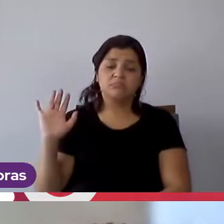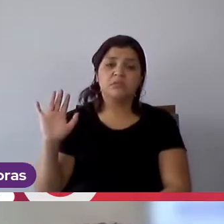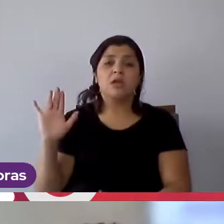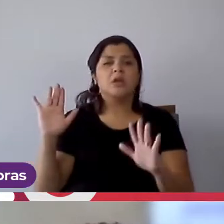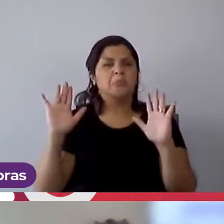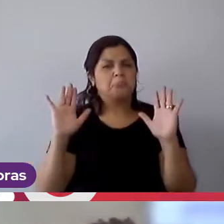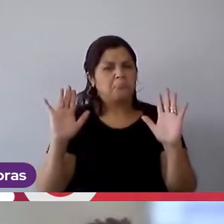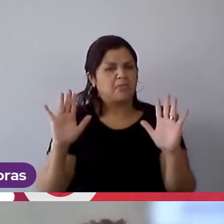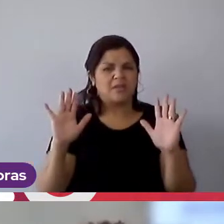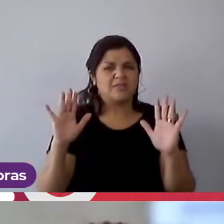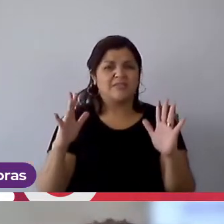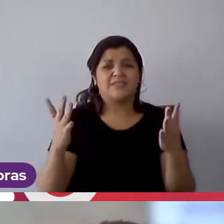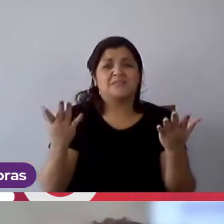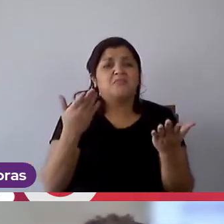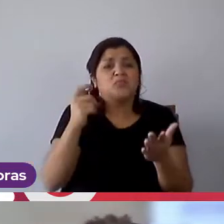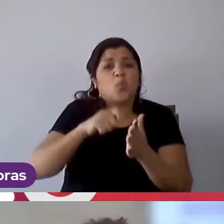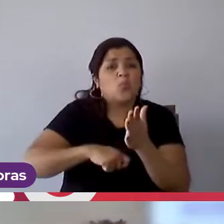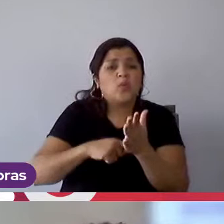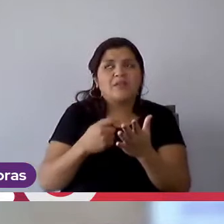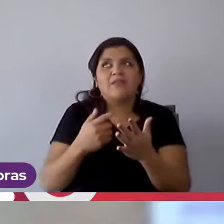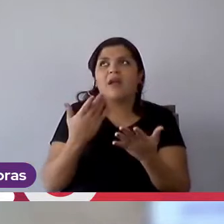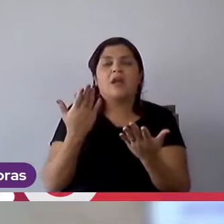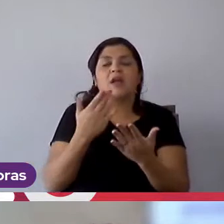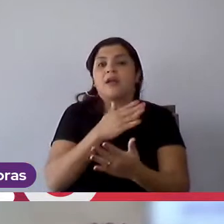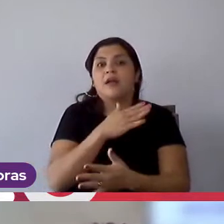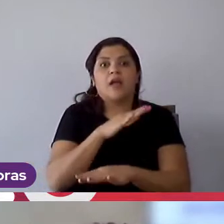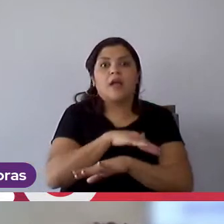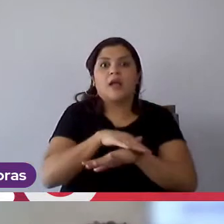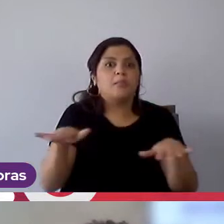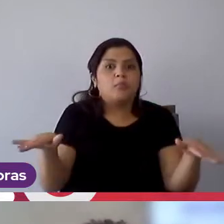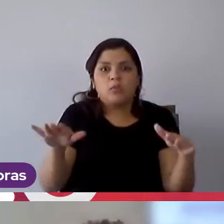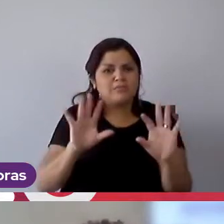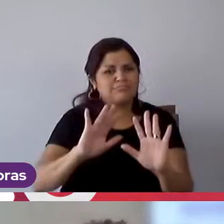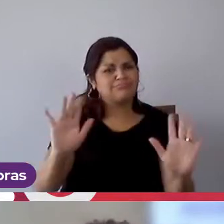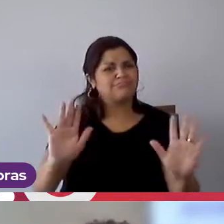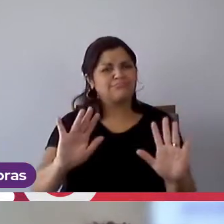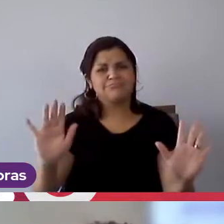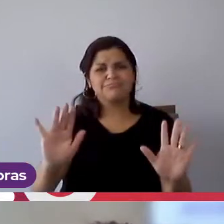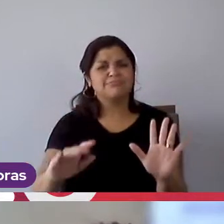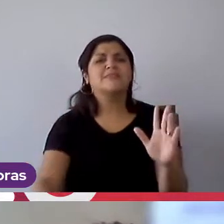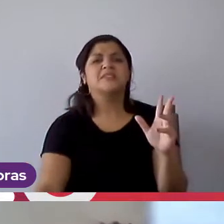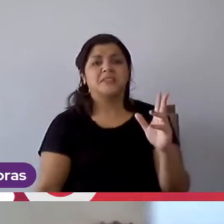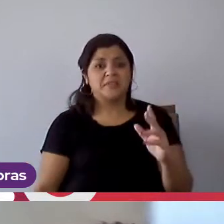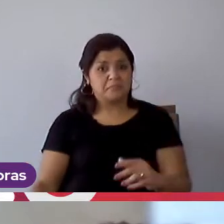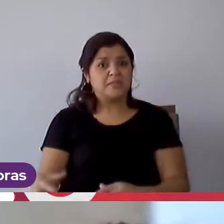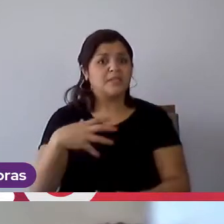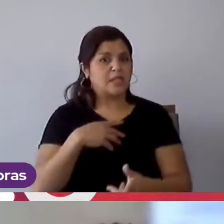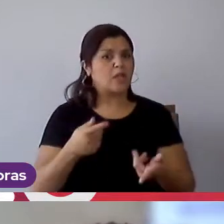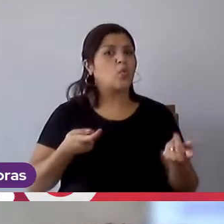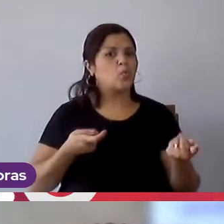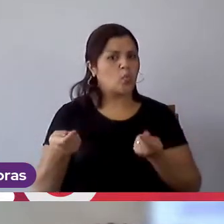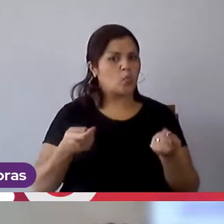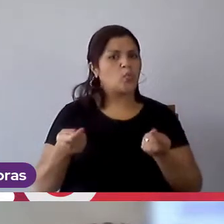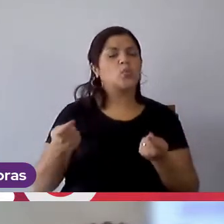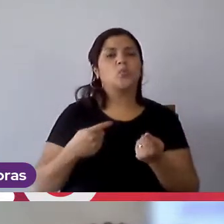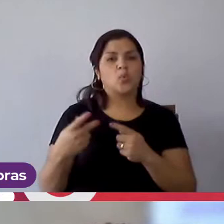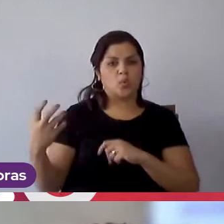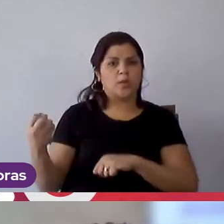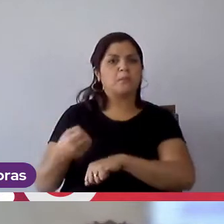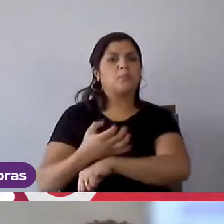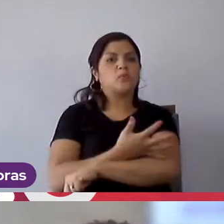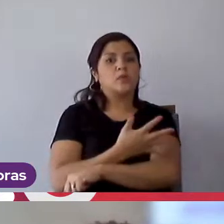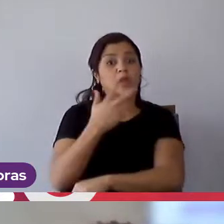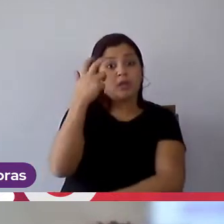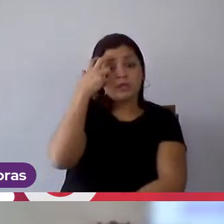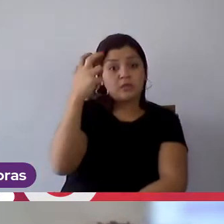também isso não vai ser o fim do mundo, no sentido de que você ter essa inteligência emocional também de, poxa, eu vou